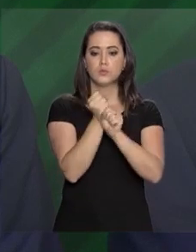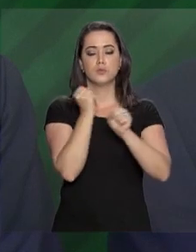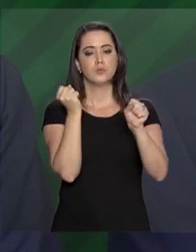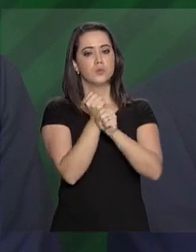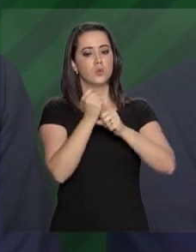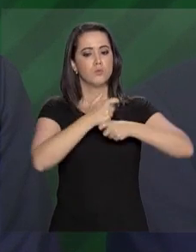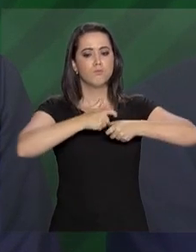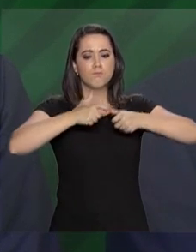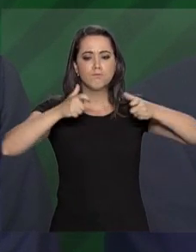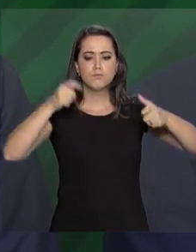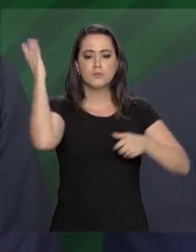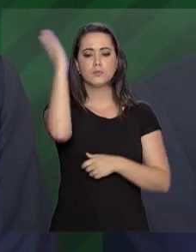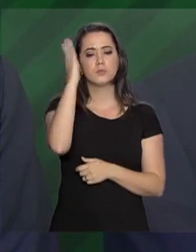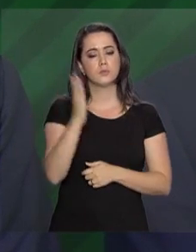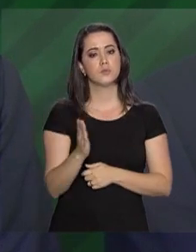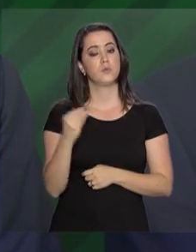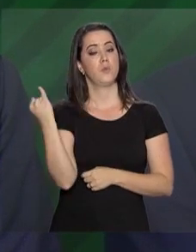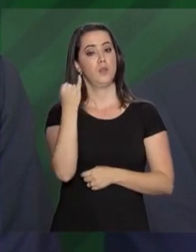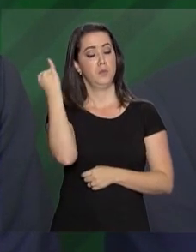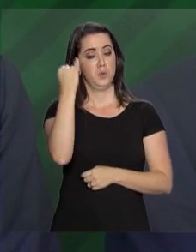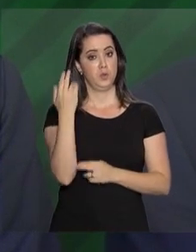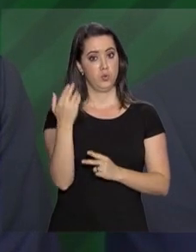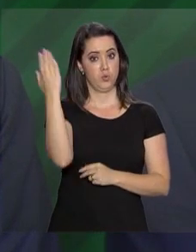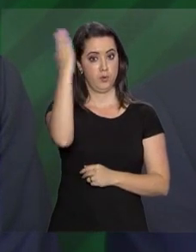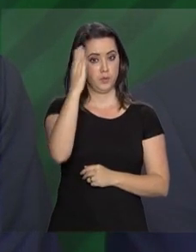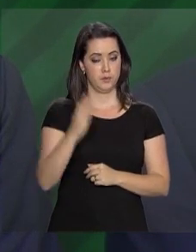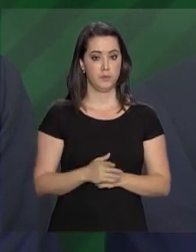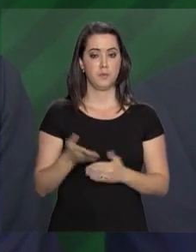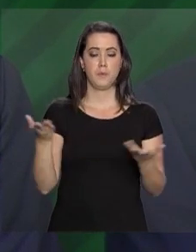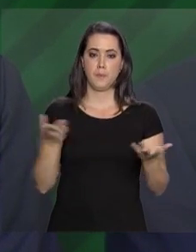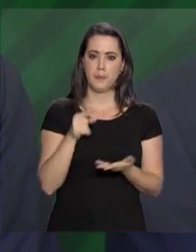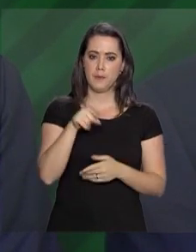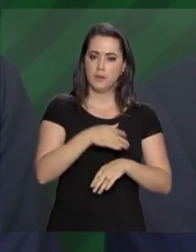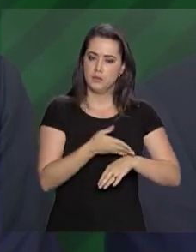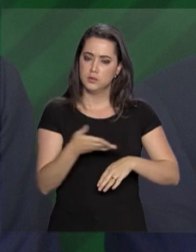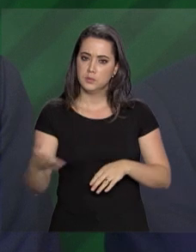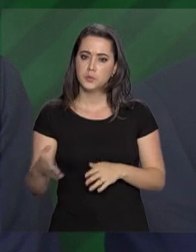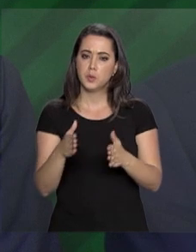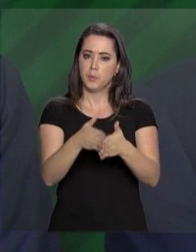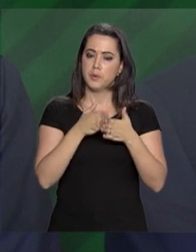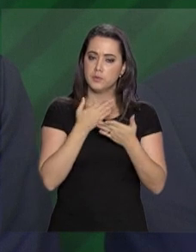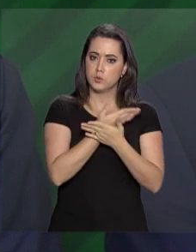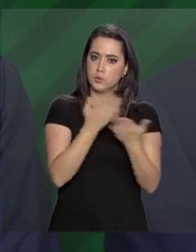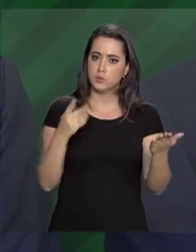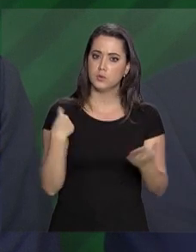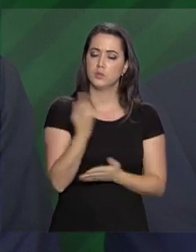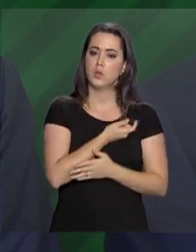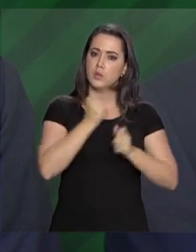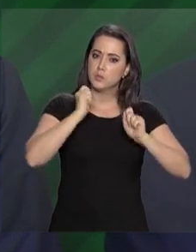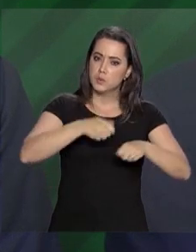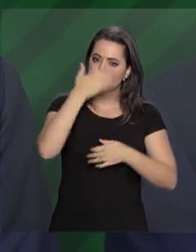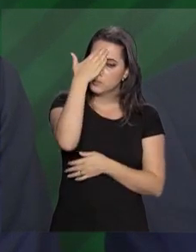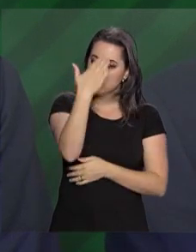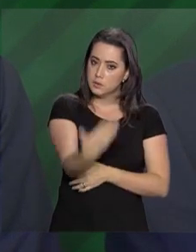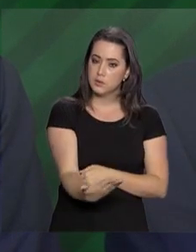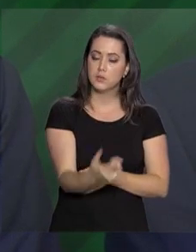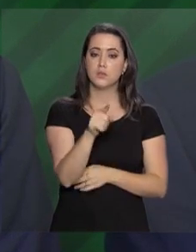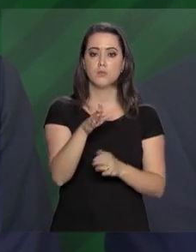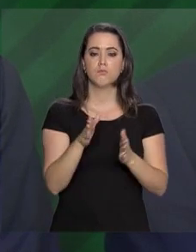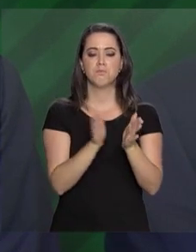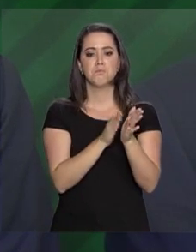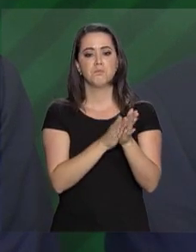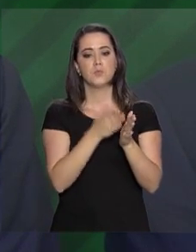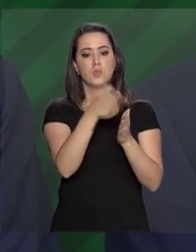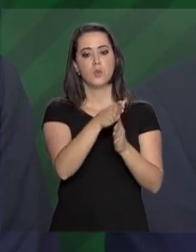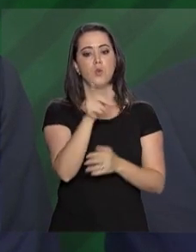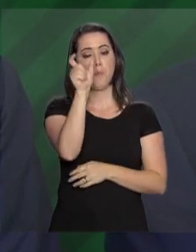uma grande nação chamada Brasil. E eu, neste momento, peço que todos nós possamos agradecer, com uma salva